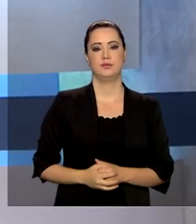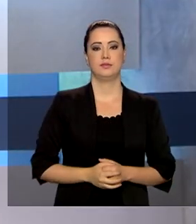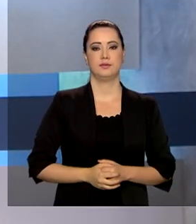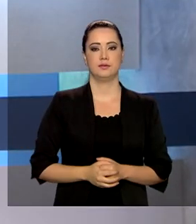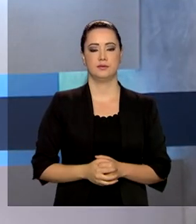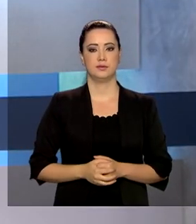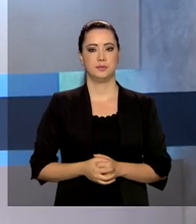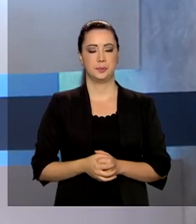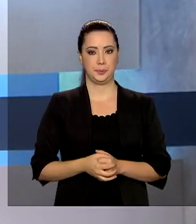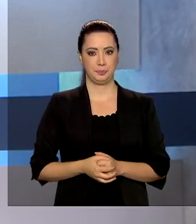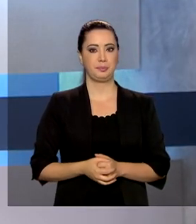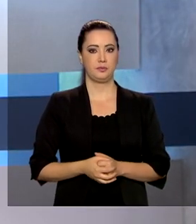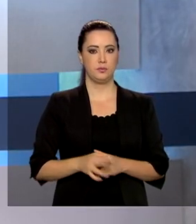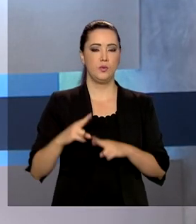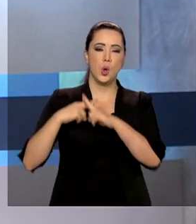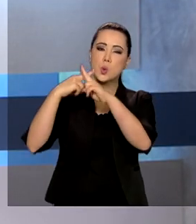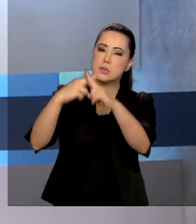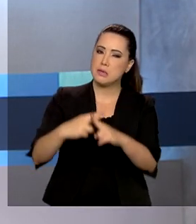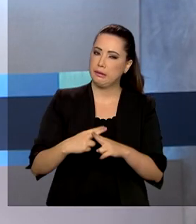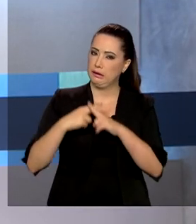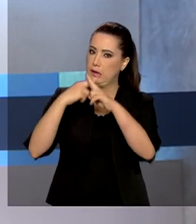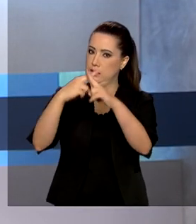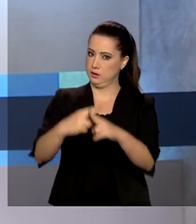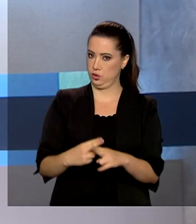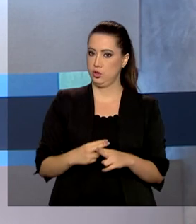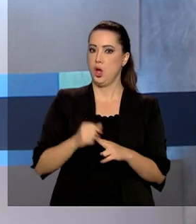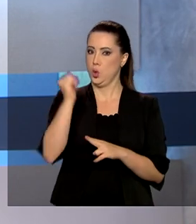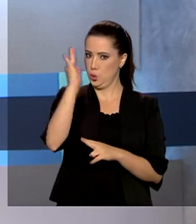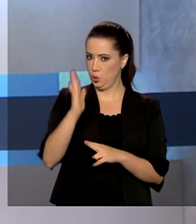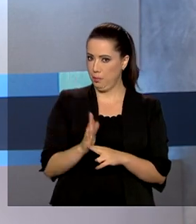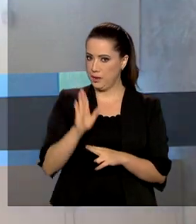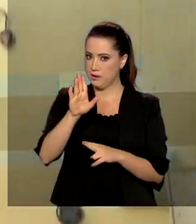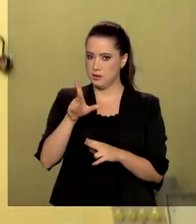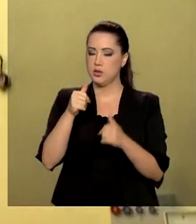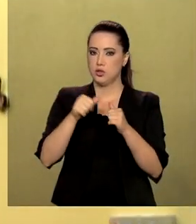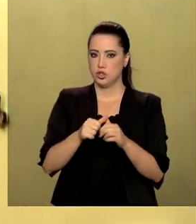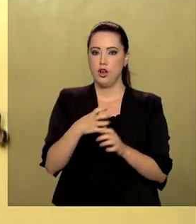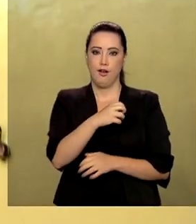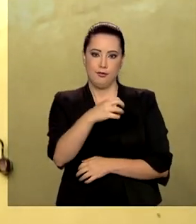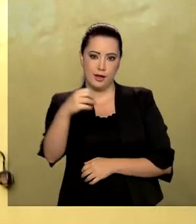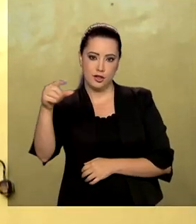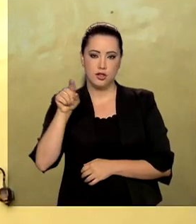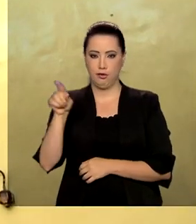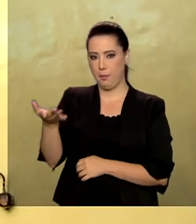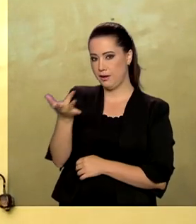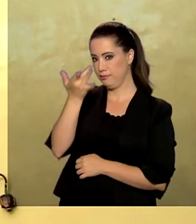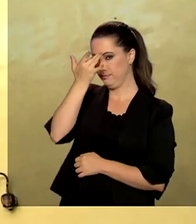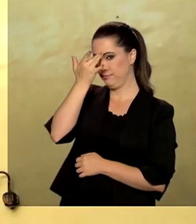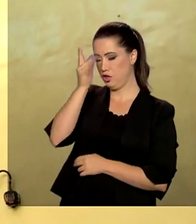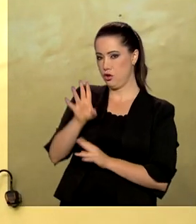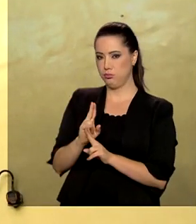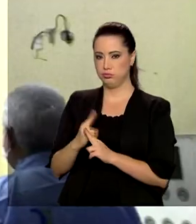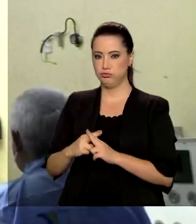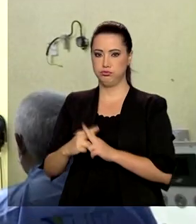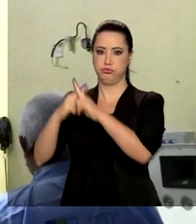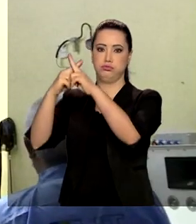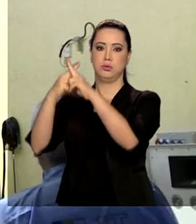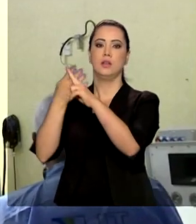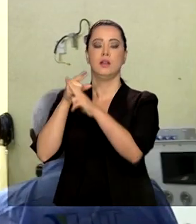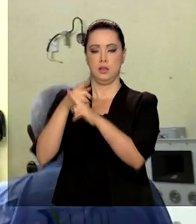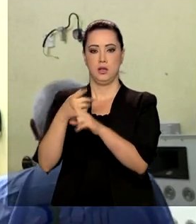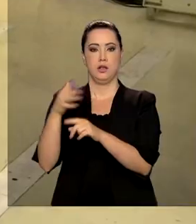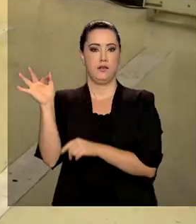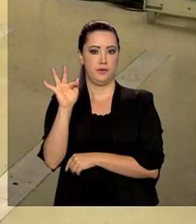E o satélite brasileiro Amazônia 1 está a caminho da Índia para ser lançado ao espaço em fevereiro de